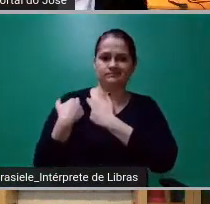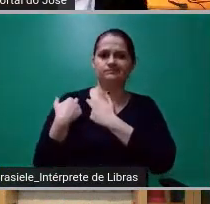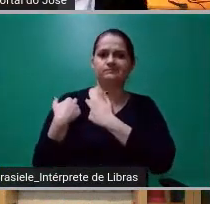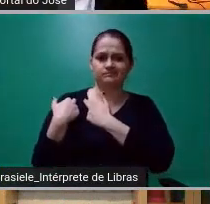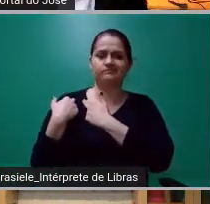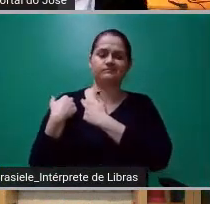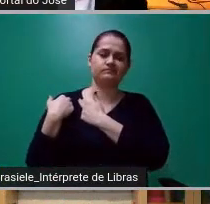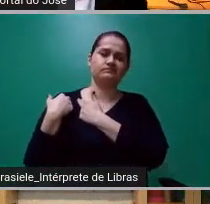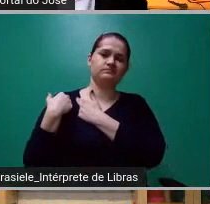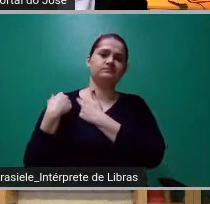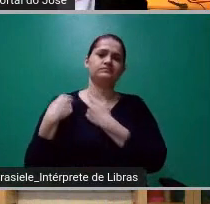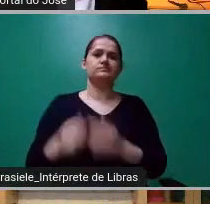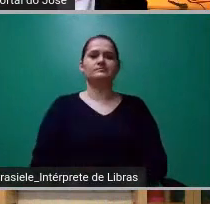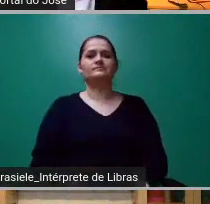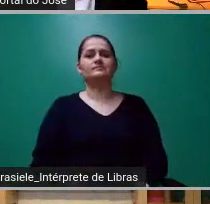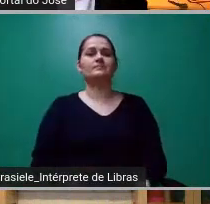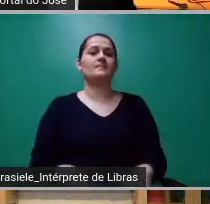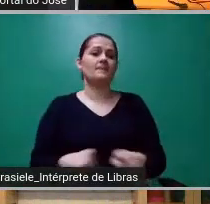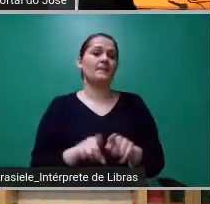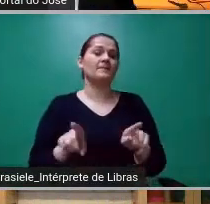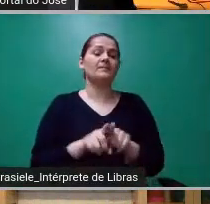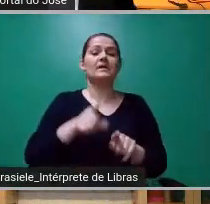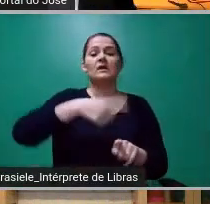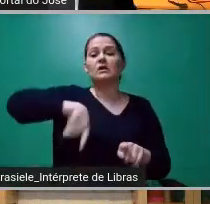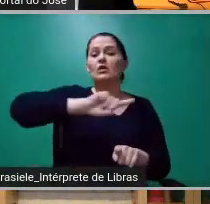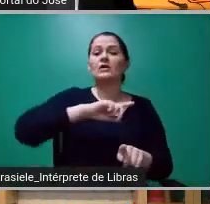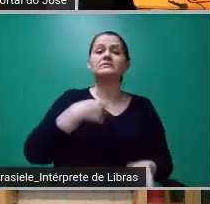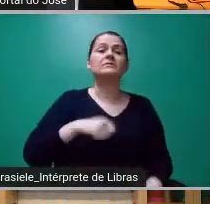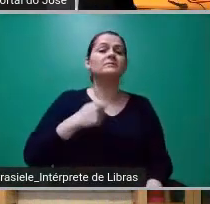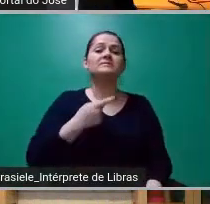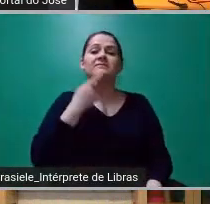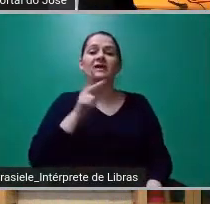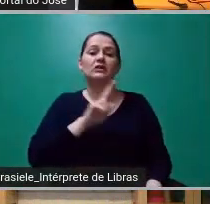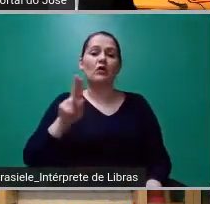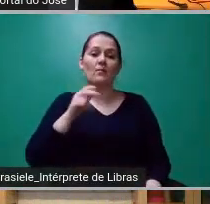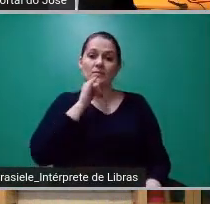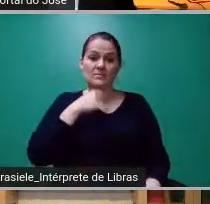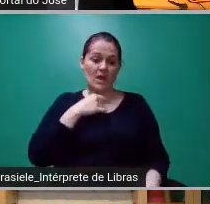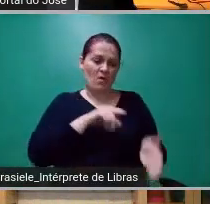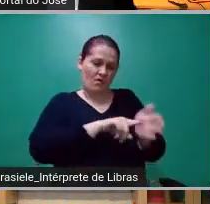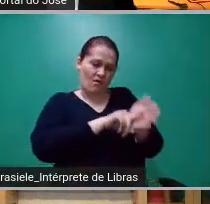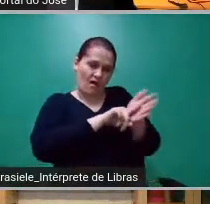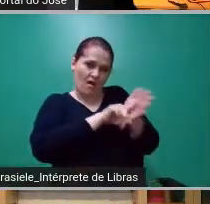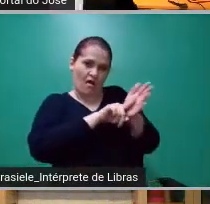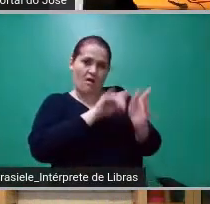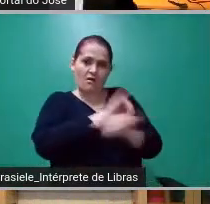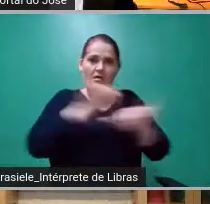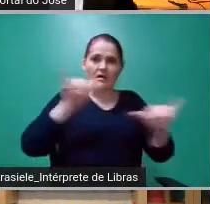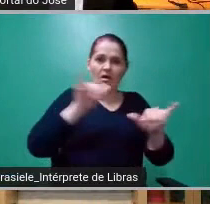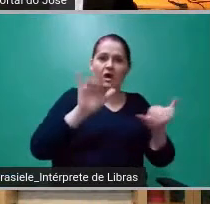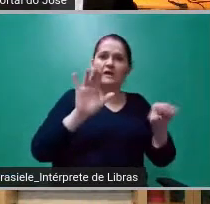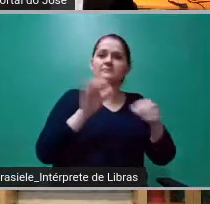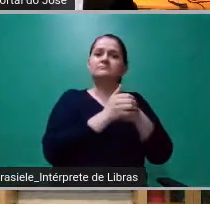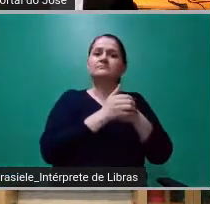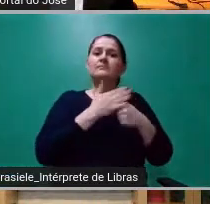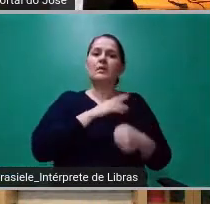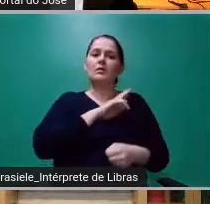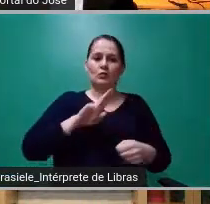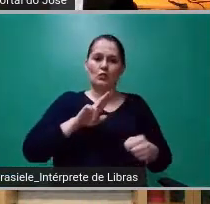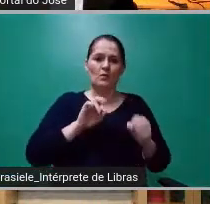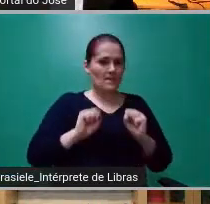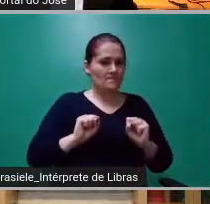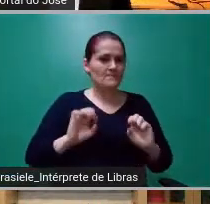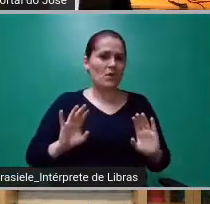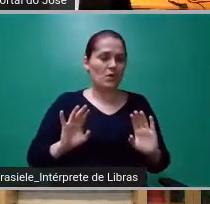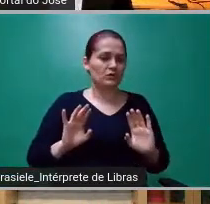aí nos dá um brinde que é resguardar o sigilo da fonte. Você pode apurar a sua informação sem molestar a identidade daquele que, por